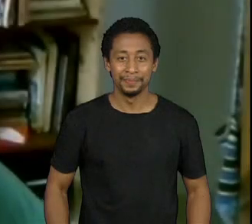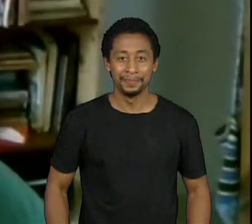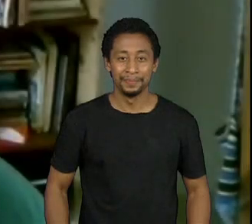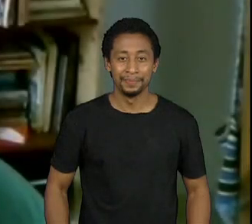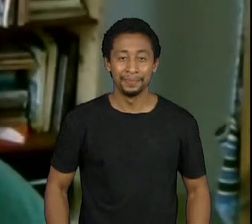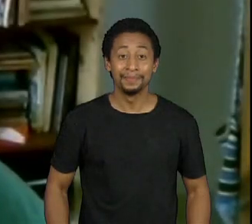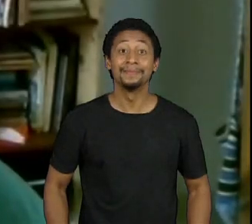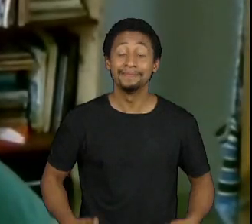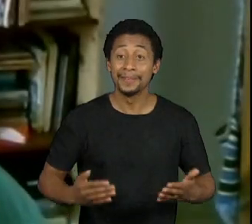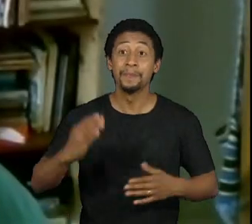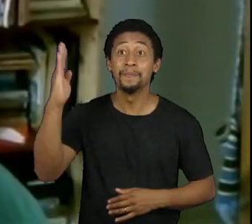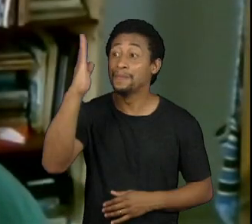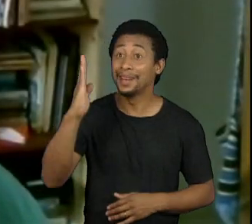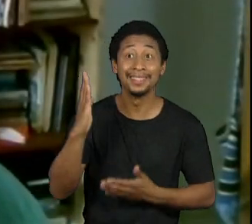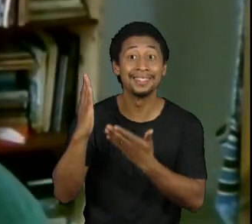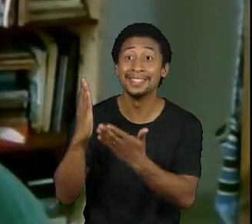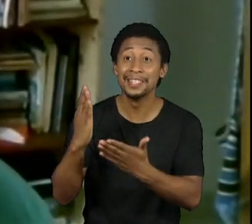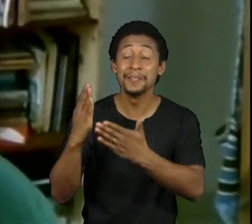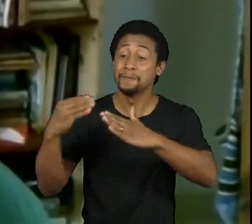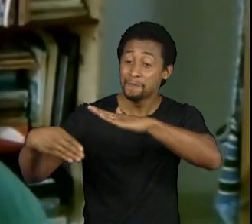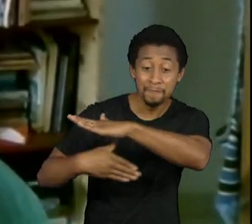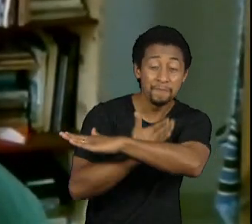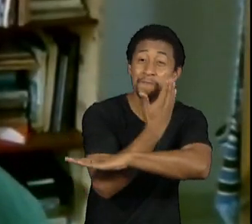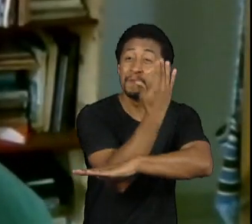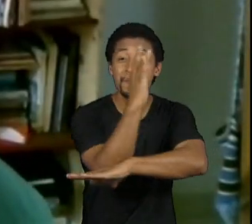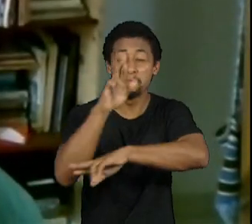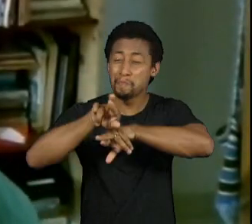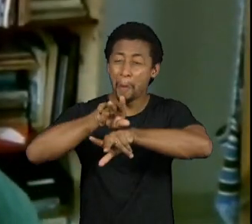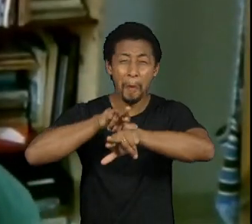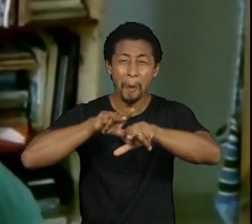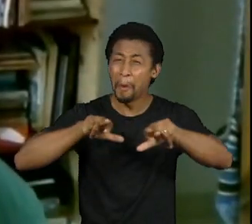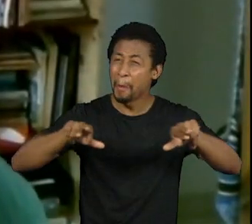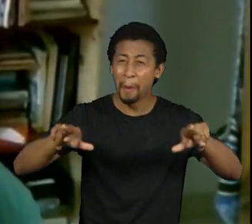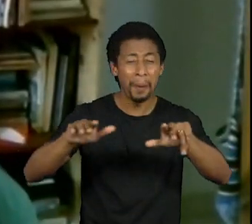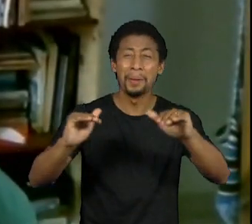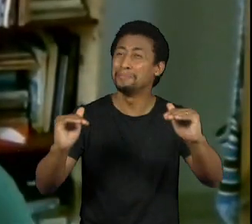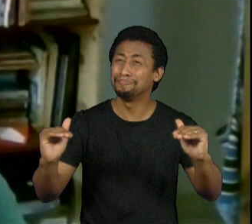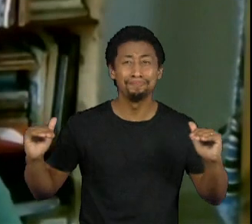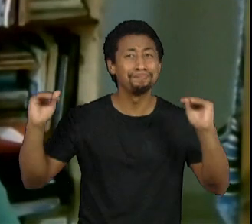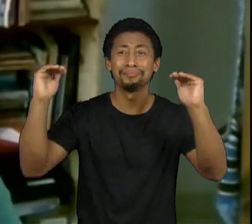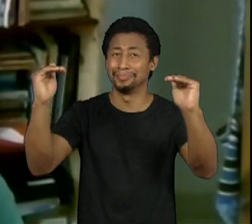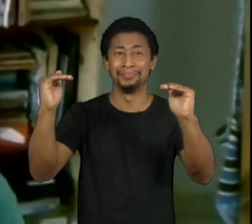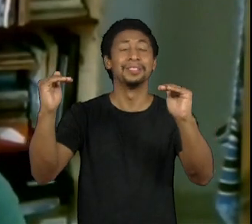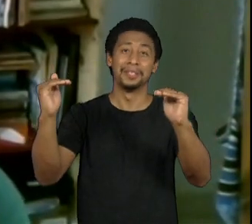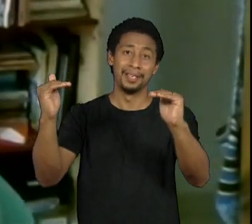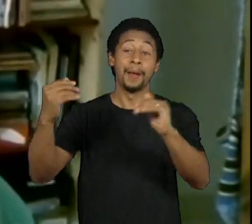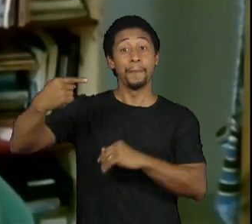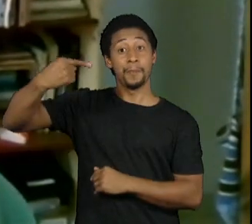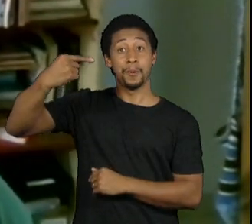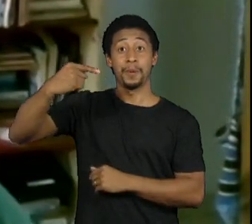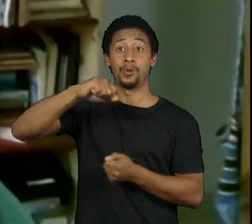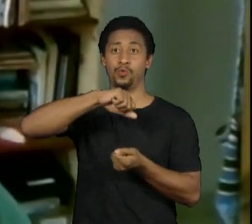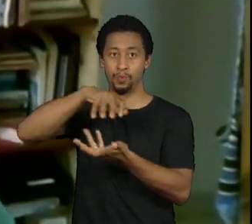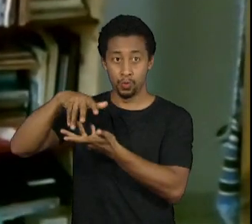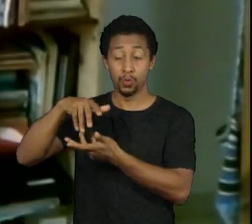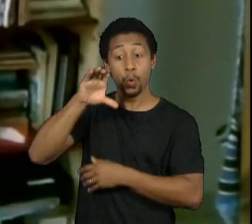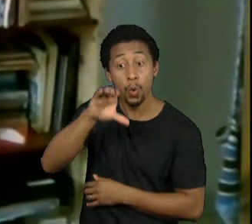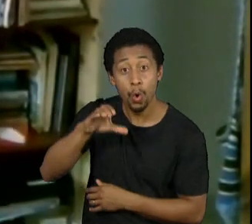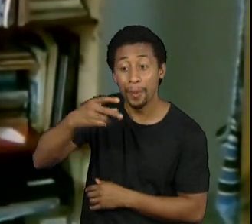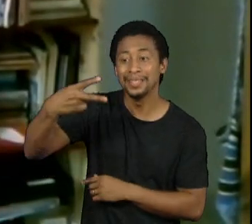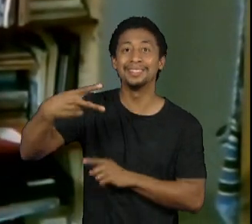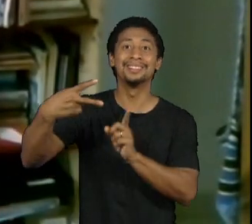O Brasil é o país com maior biodiversidade do mundo. A Colômbia é o segundo. Temos que conhecer essa